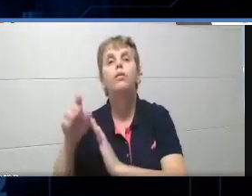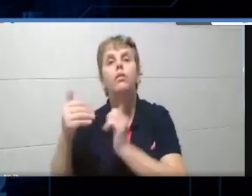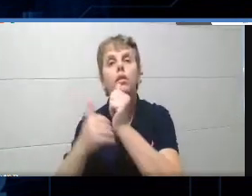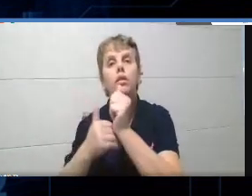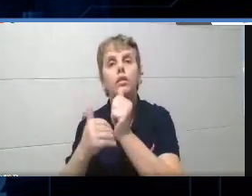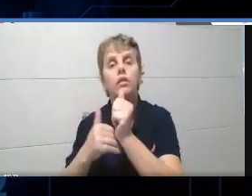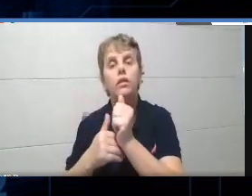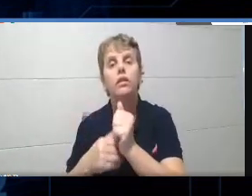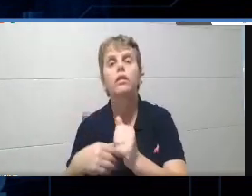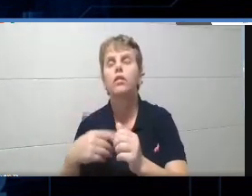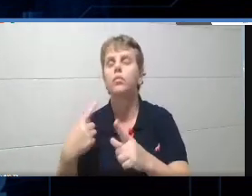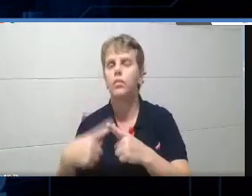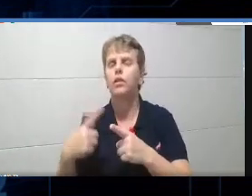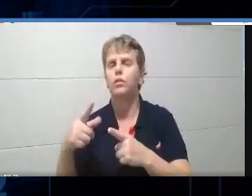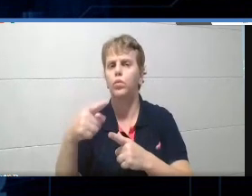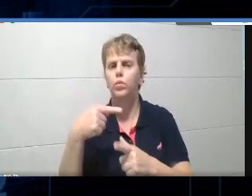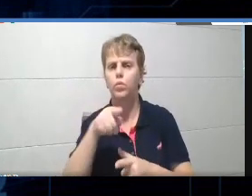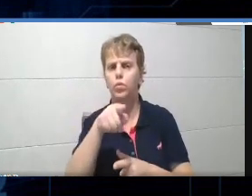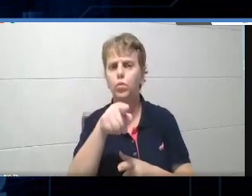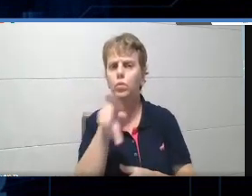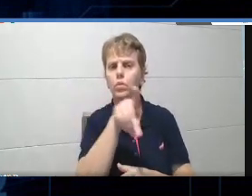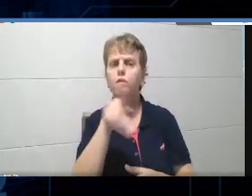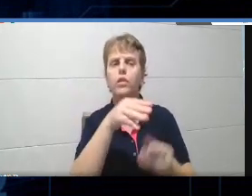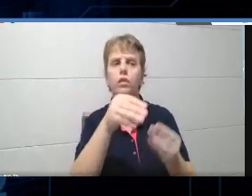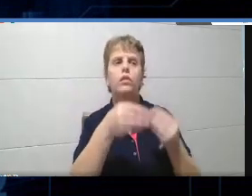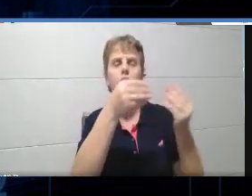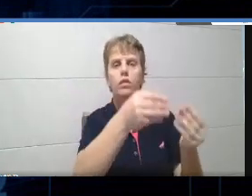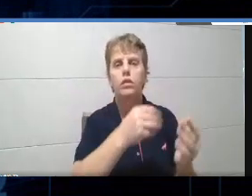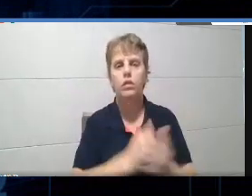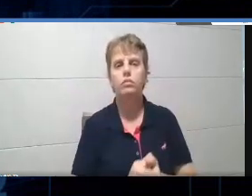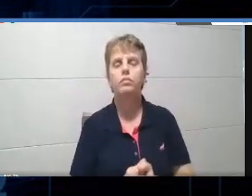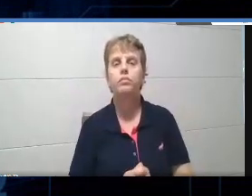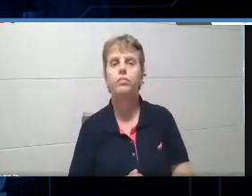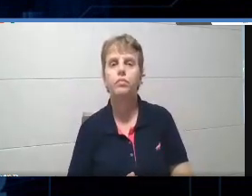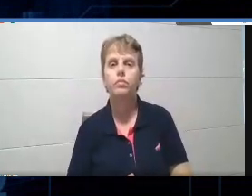vai fornecer o código para os alunos, tá? Eu coloquei aqui um código teste